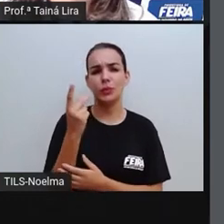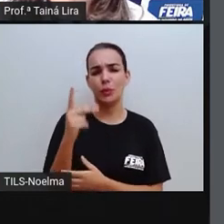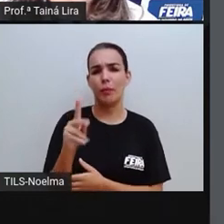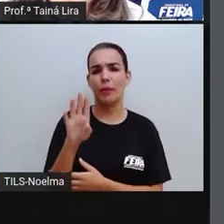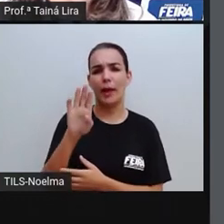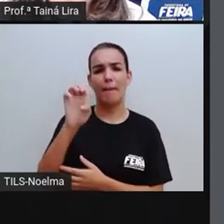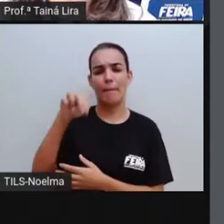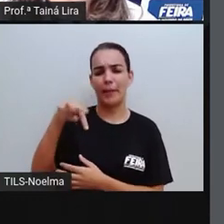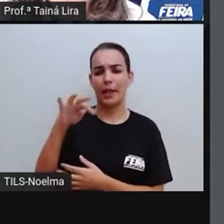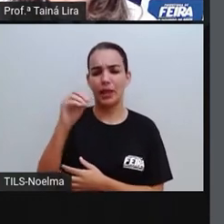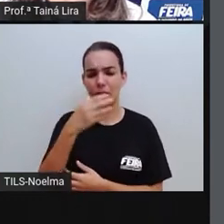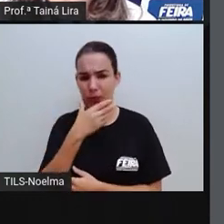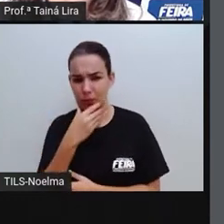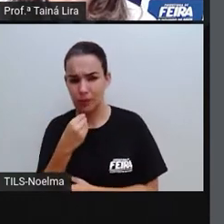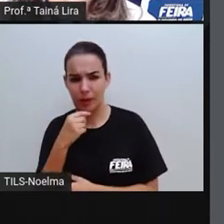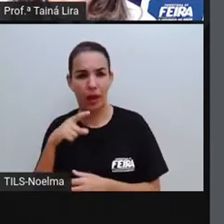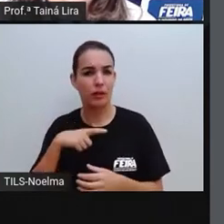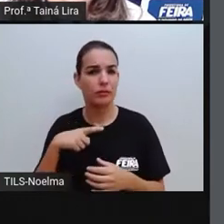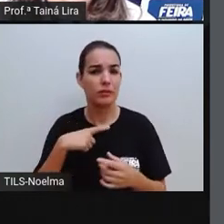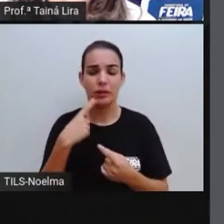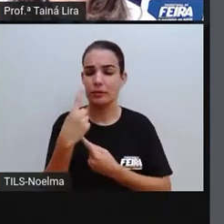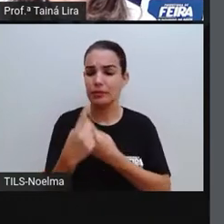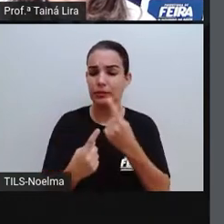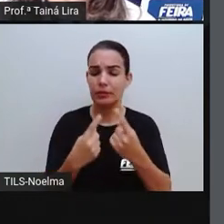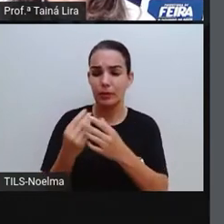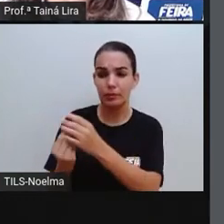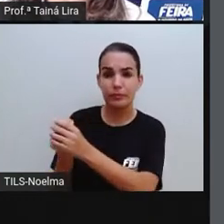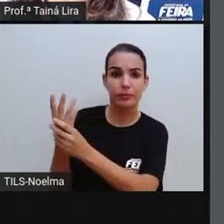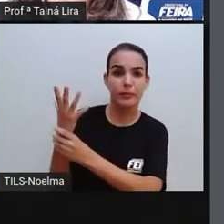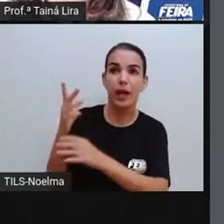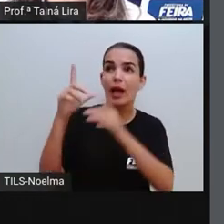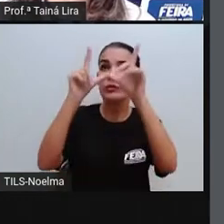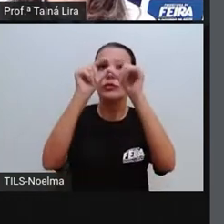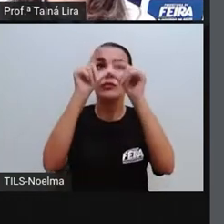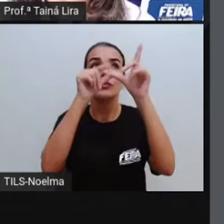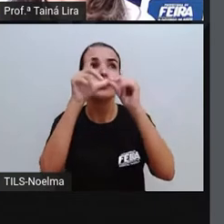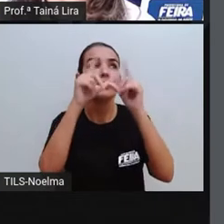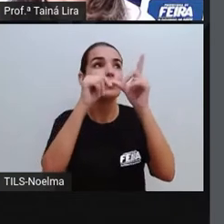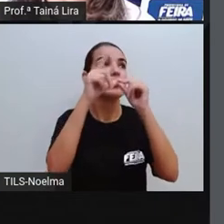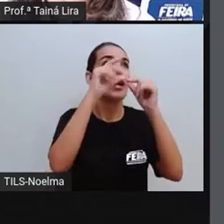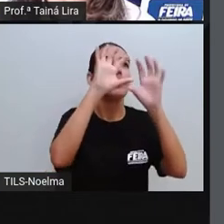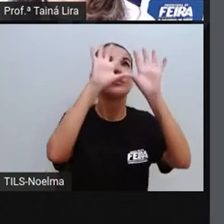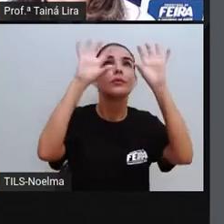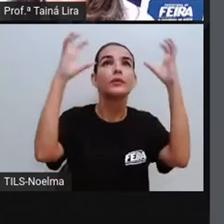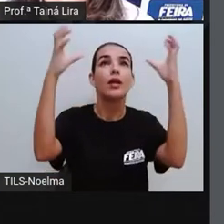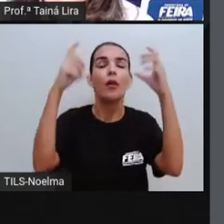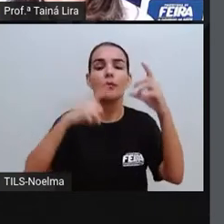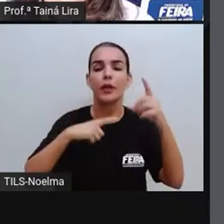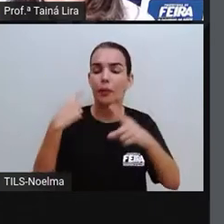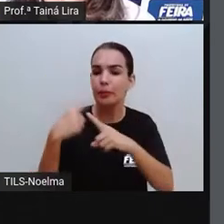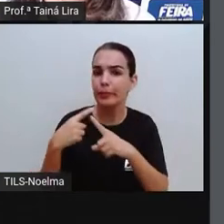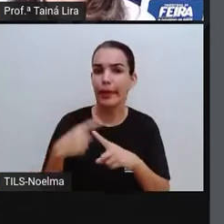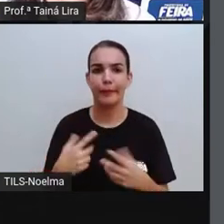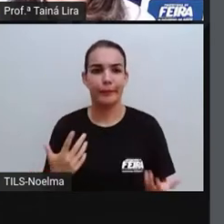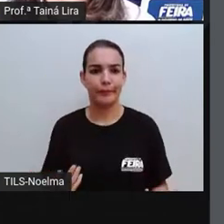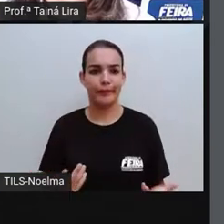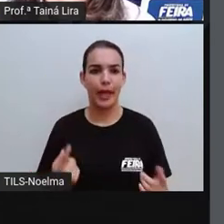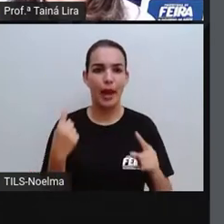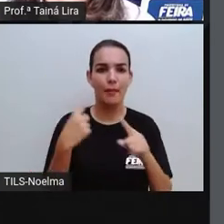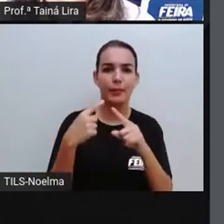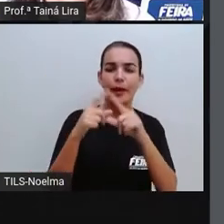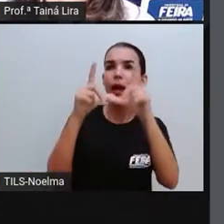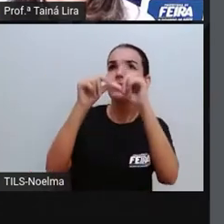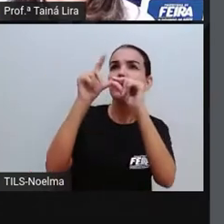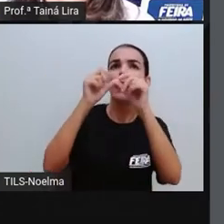Tudo para Bento tinha algo a revelar. Até as estrelas no céu tinham um porquê de o inquietar. Porquê as